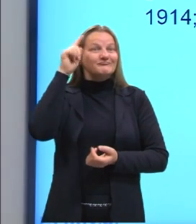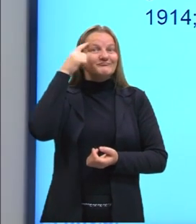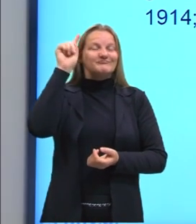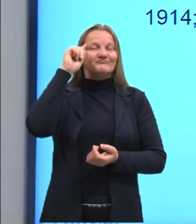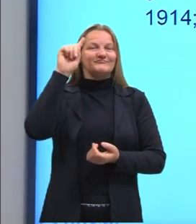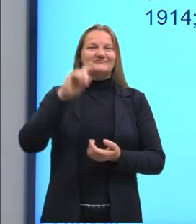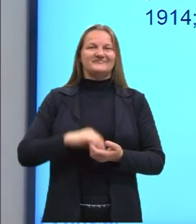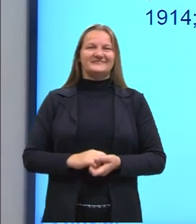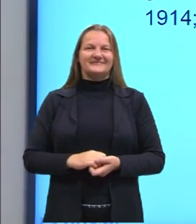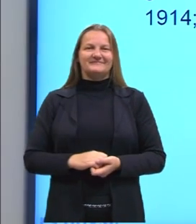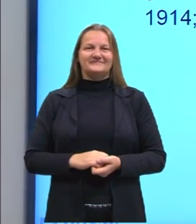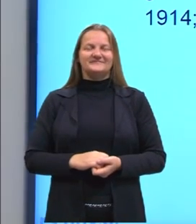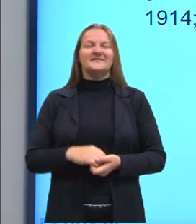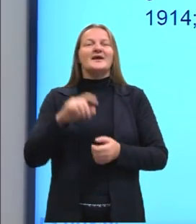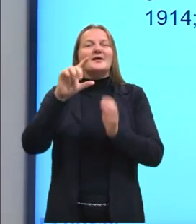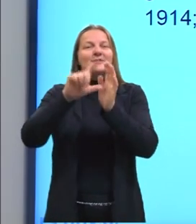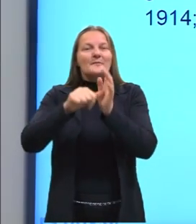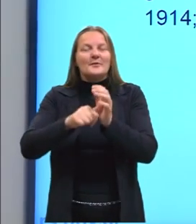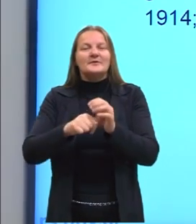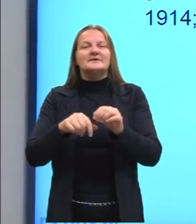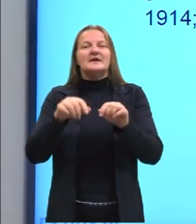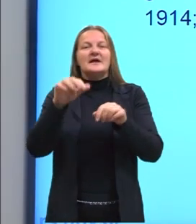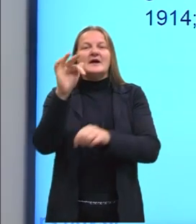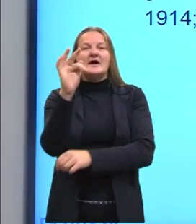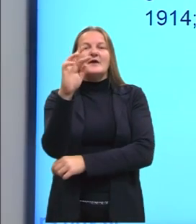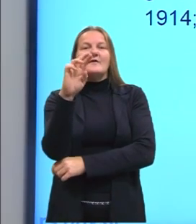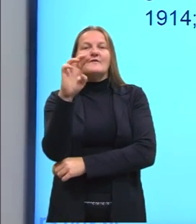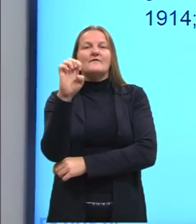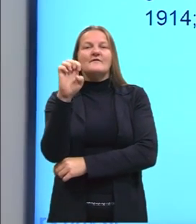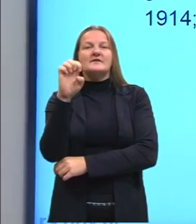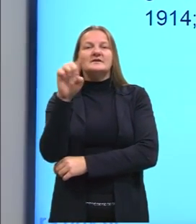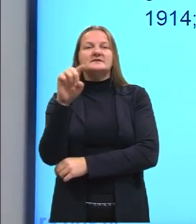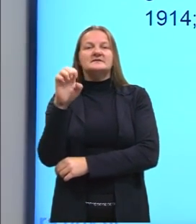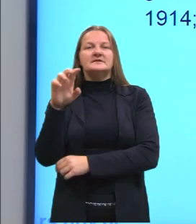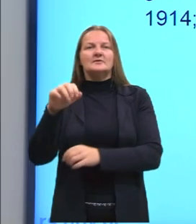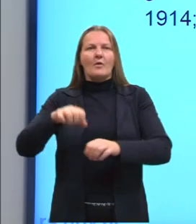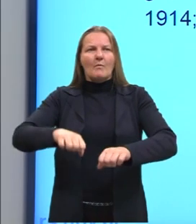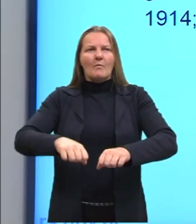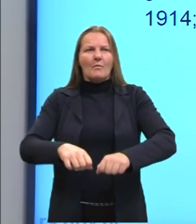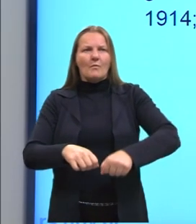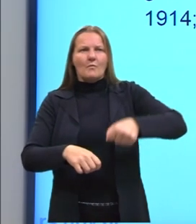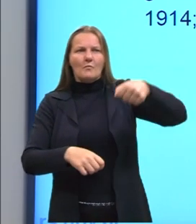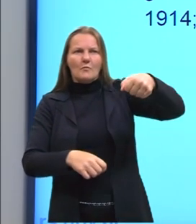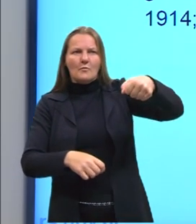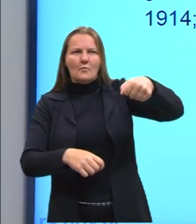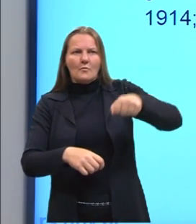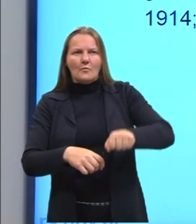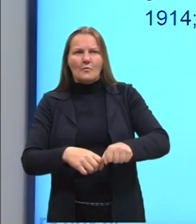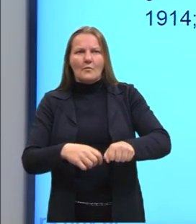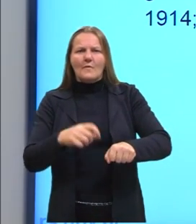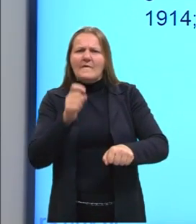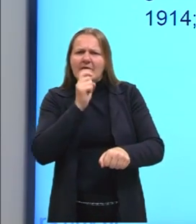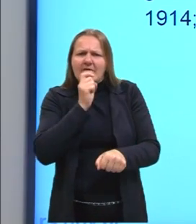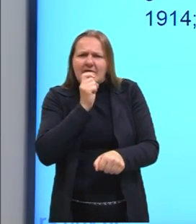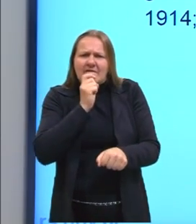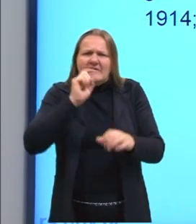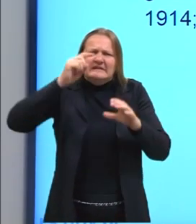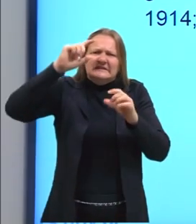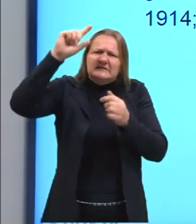Depois a gente teve também a invenção do freezer. O freezer, então, ele consegue reduzir mais ainda a temperatura, chegando a